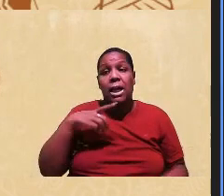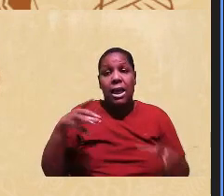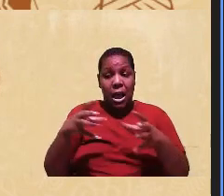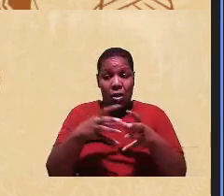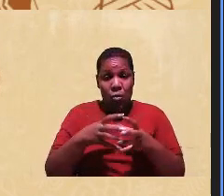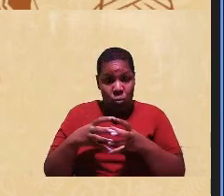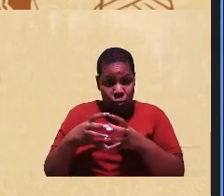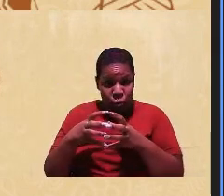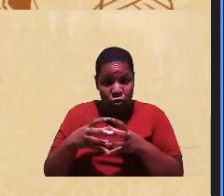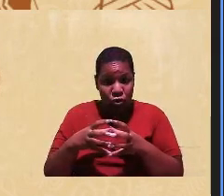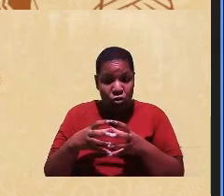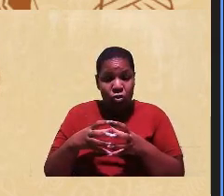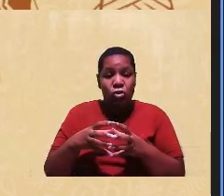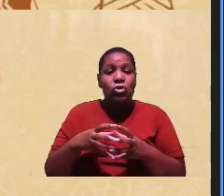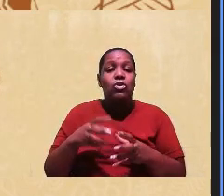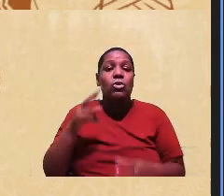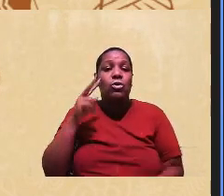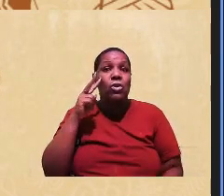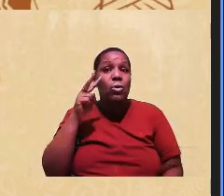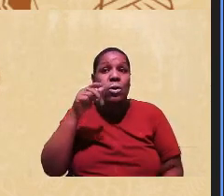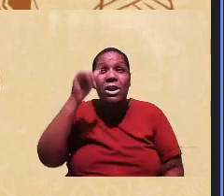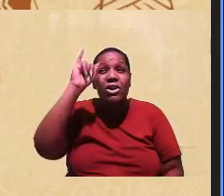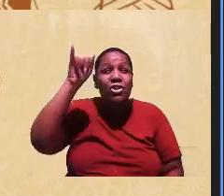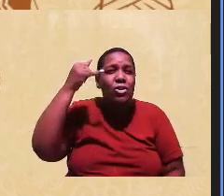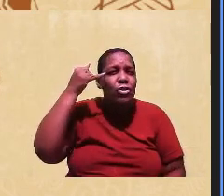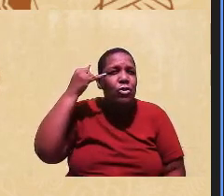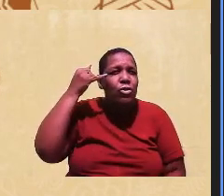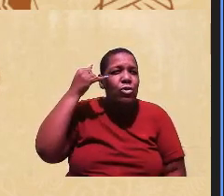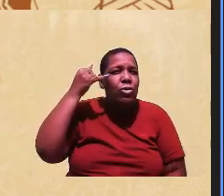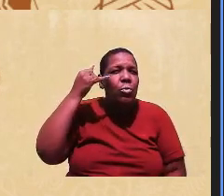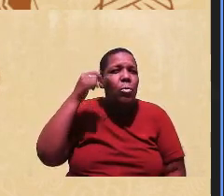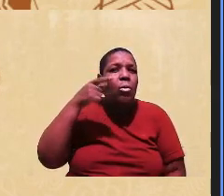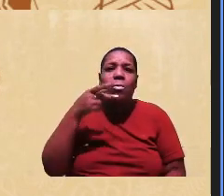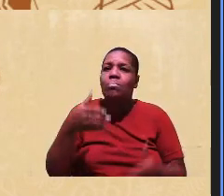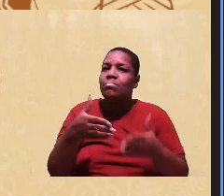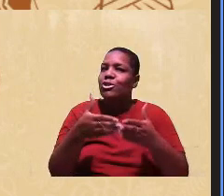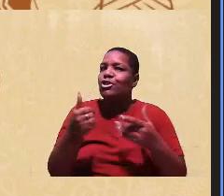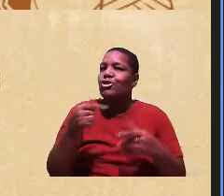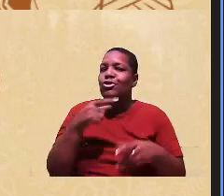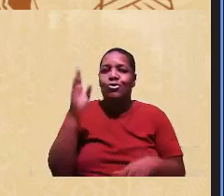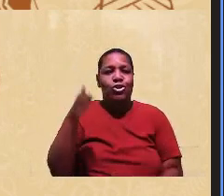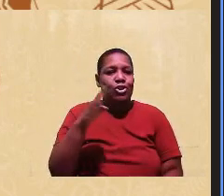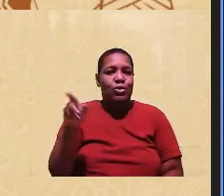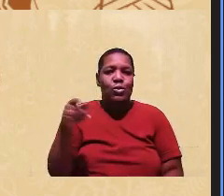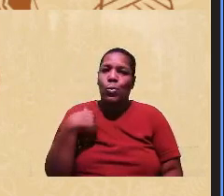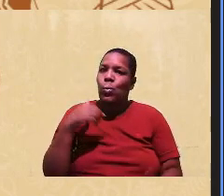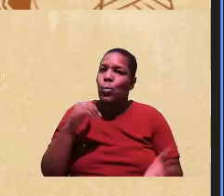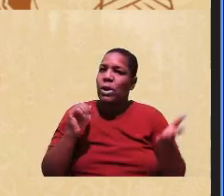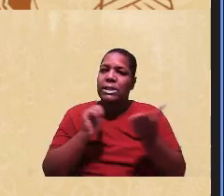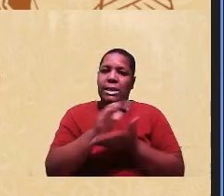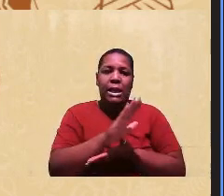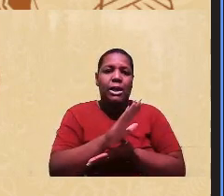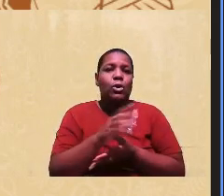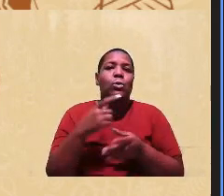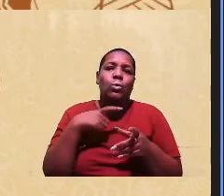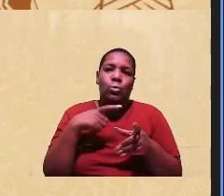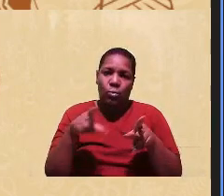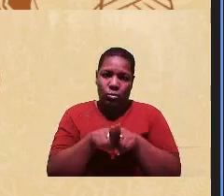dos descendentes japoneses pediu para ele pedir exoneração à saída do cargo.